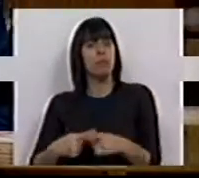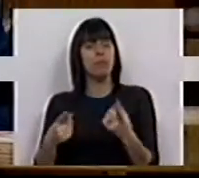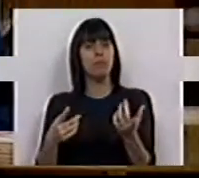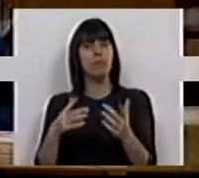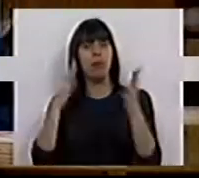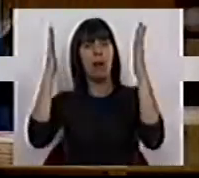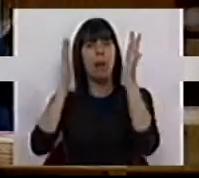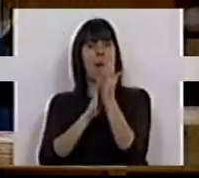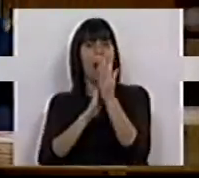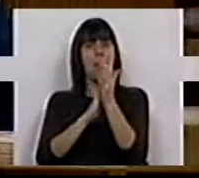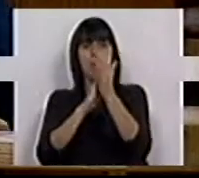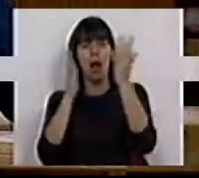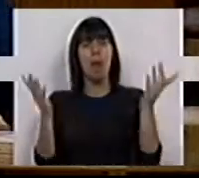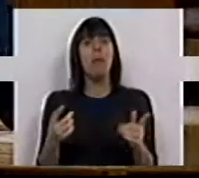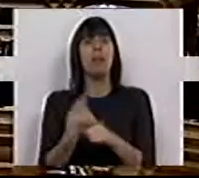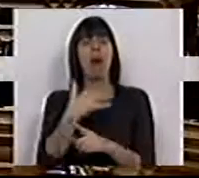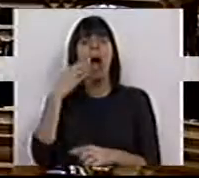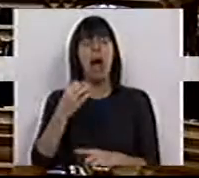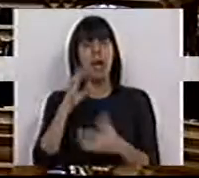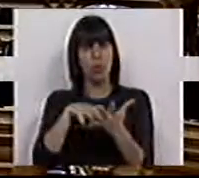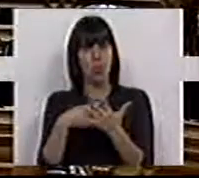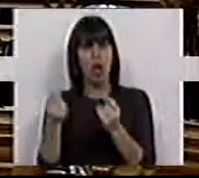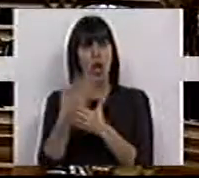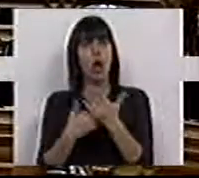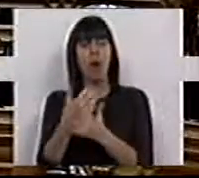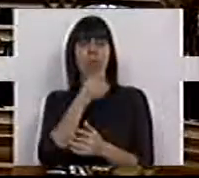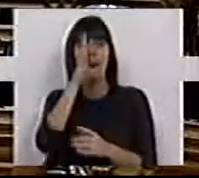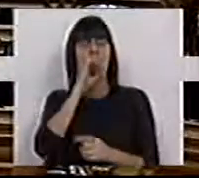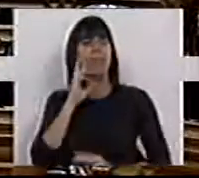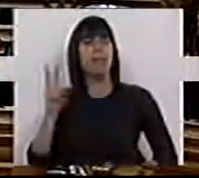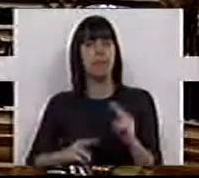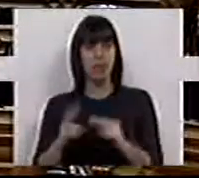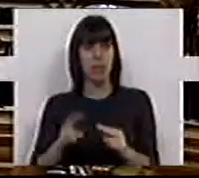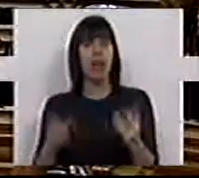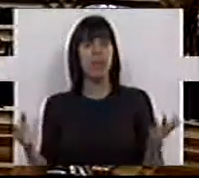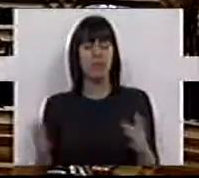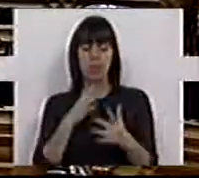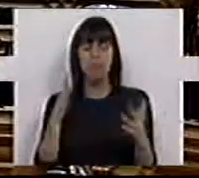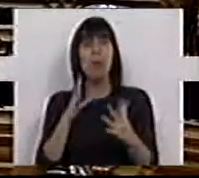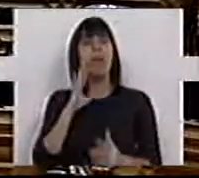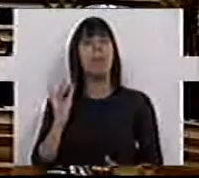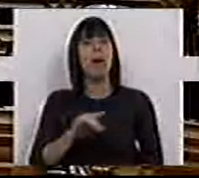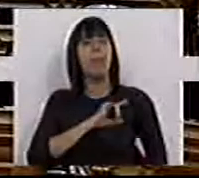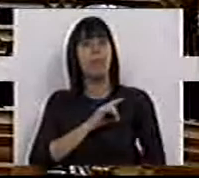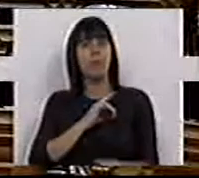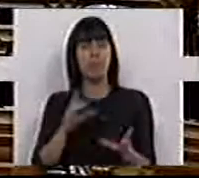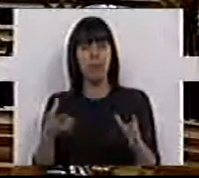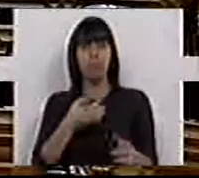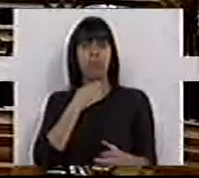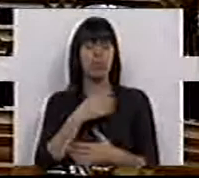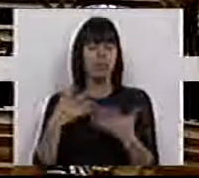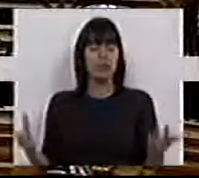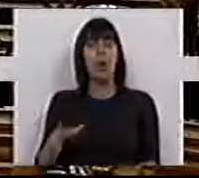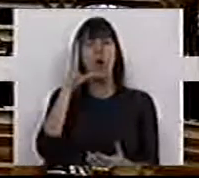cor de palmas e palminhas, acredita no quadro económico traçado pela Ministra das Finanças. O maior banco privado colapsou